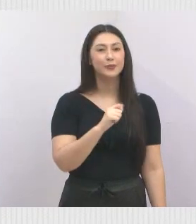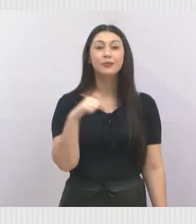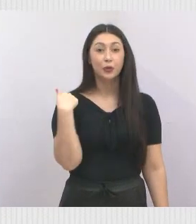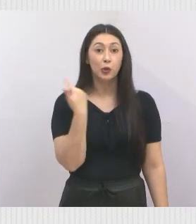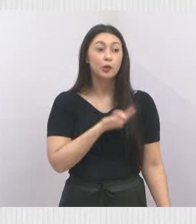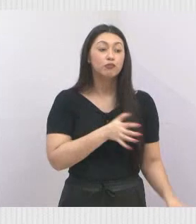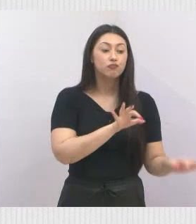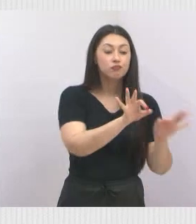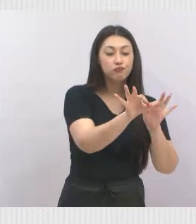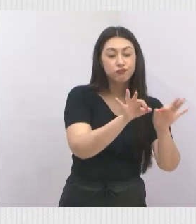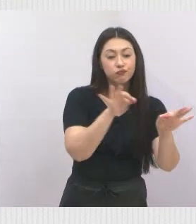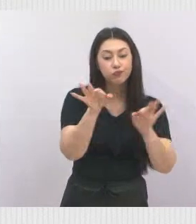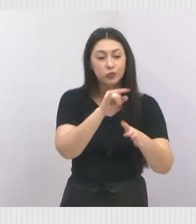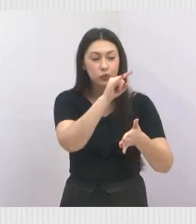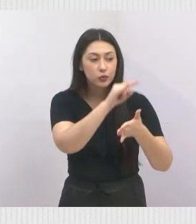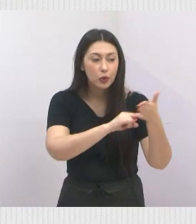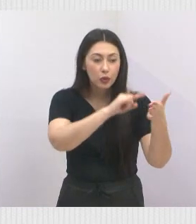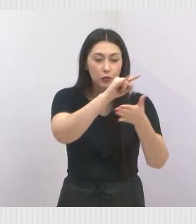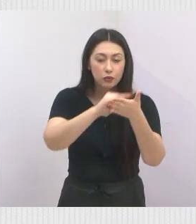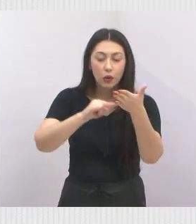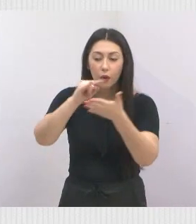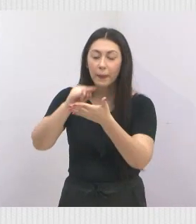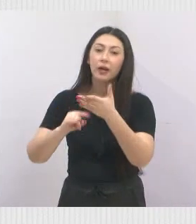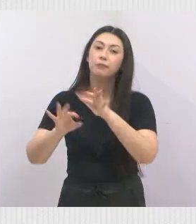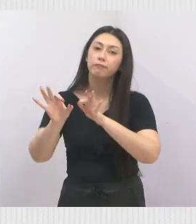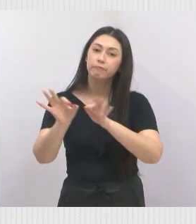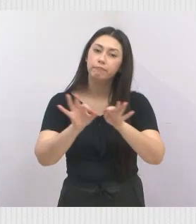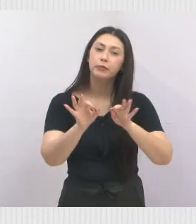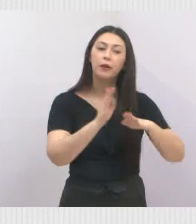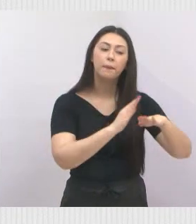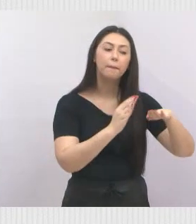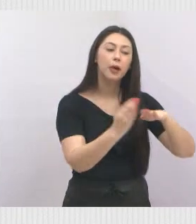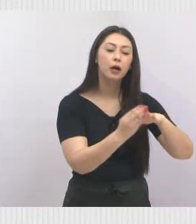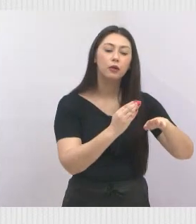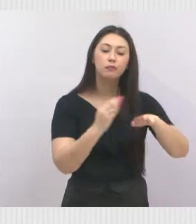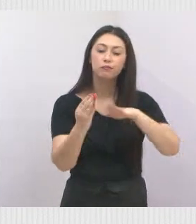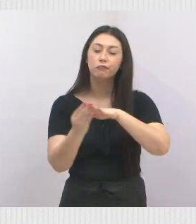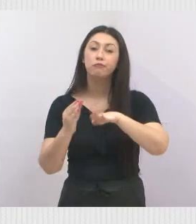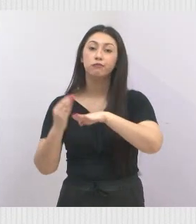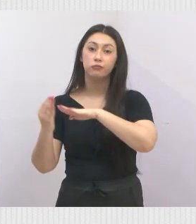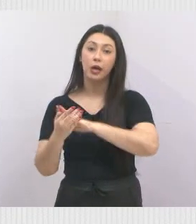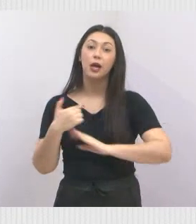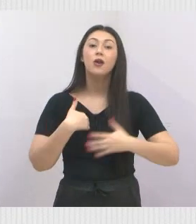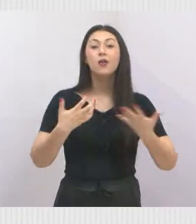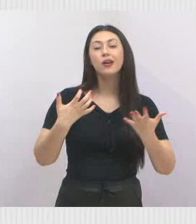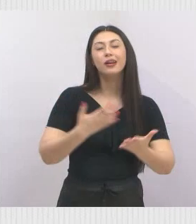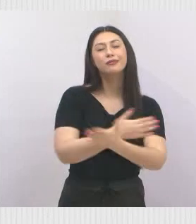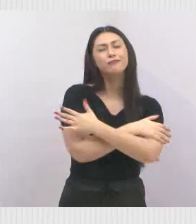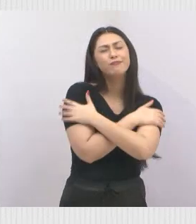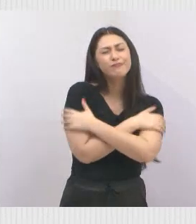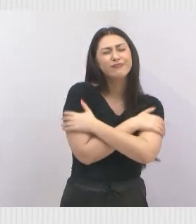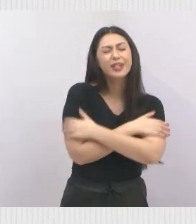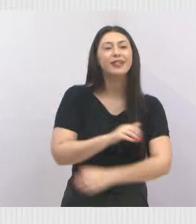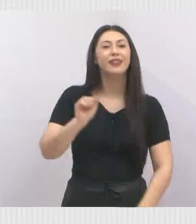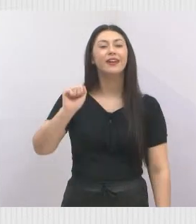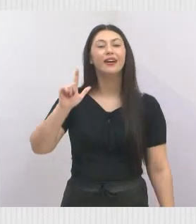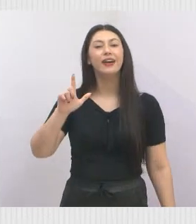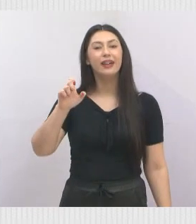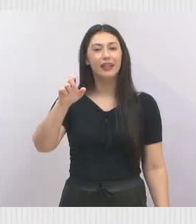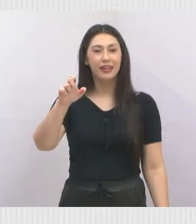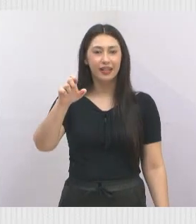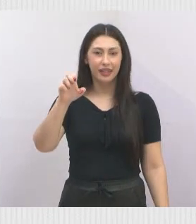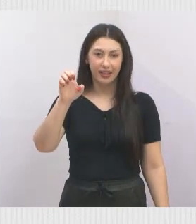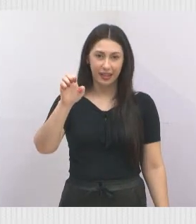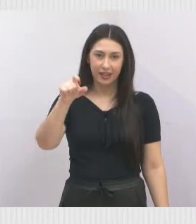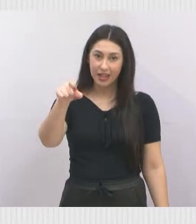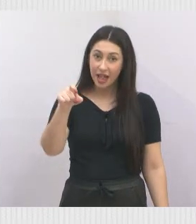regularizando vários bairros. Então, quero deixar o meu grande abraço ao Alex e toda a sua